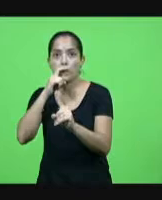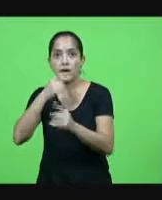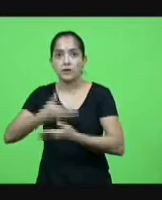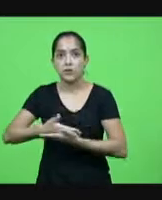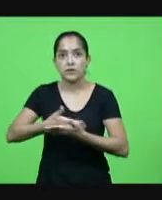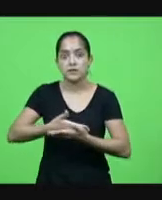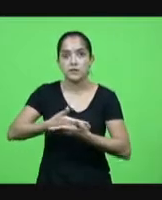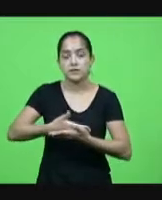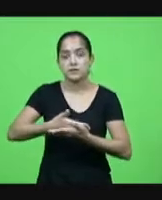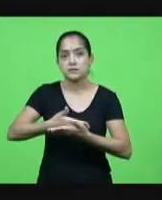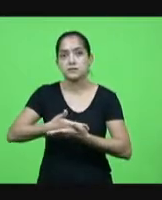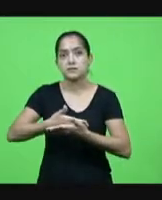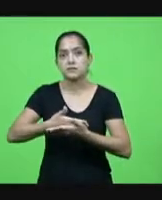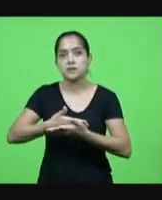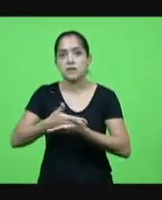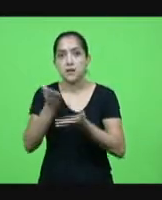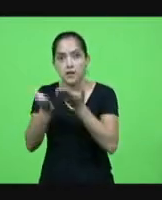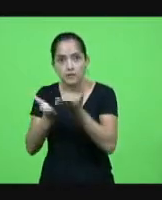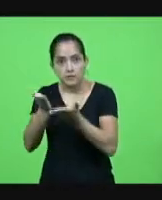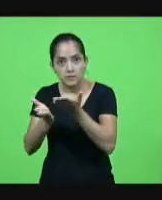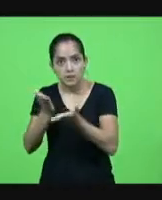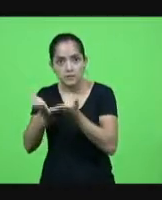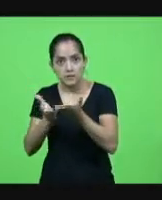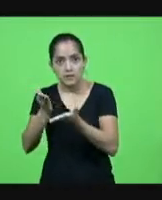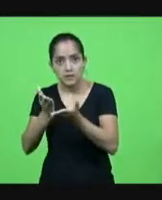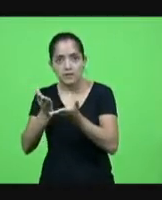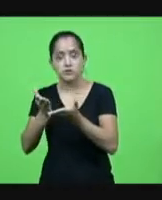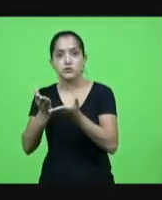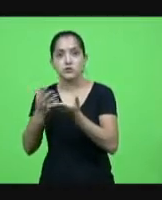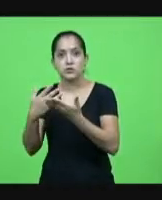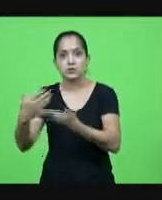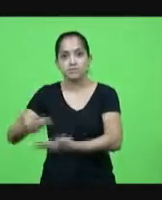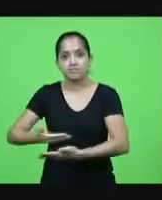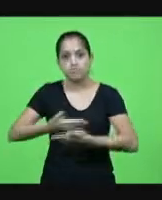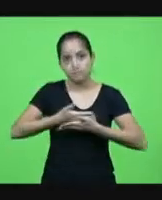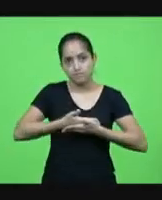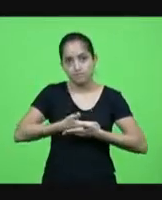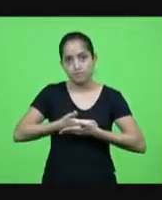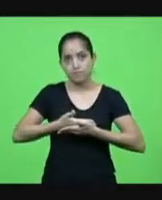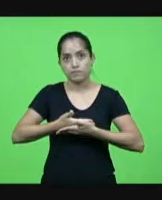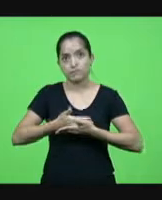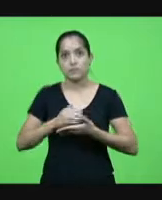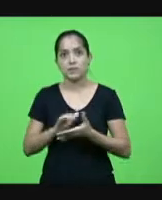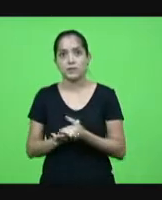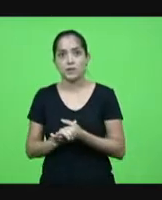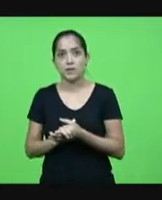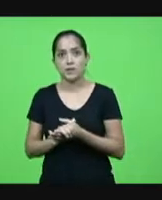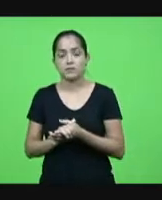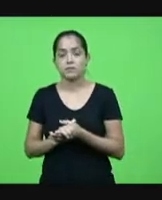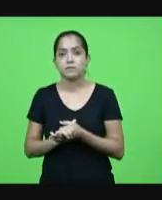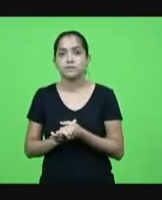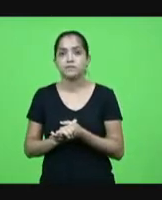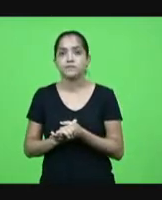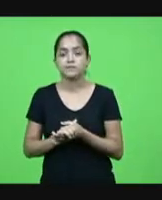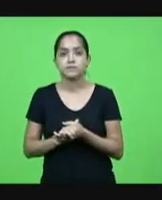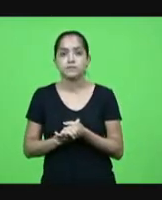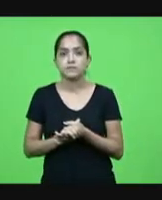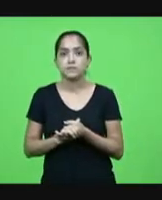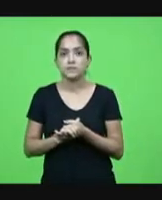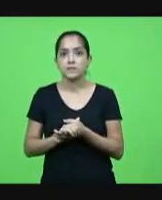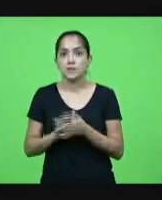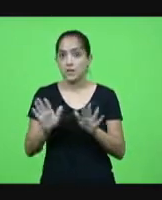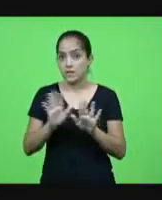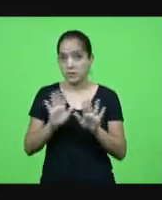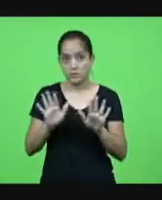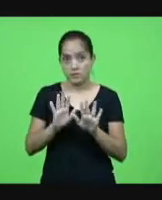a Daiane faz o primeiro atendimento Daiane lá de Braço do Norte olha lá ela pega a criança não era essa